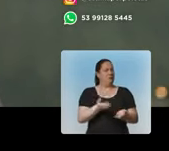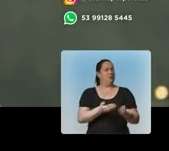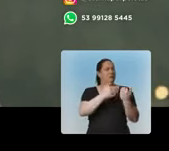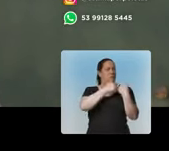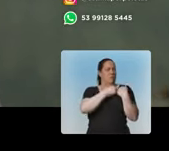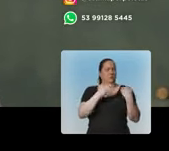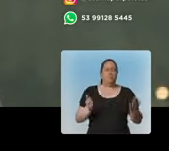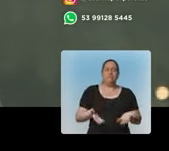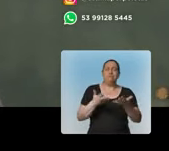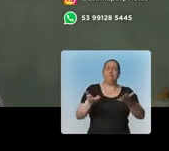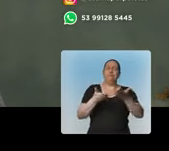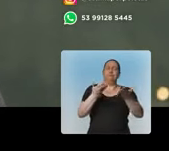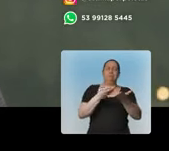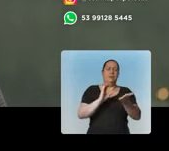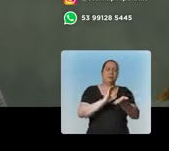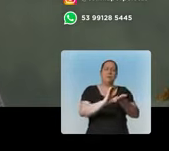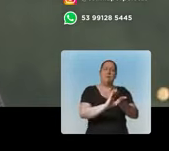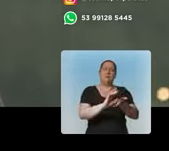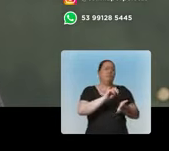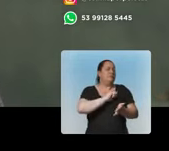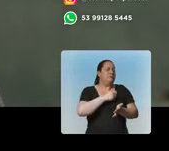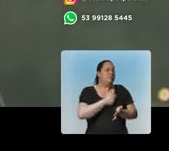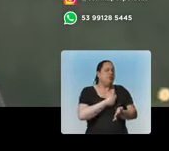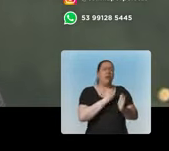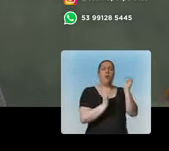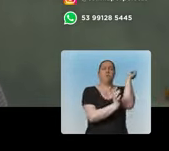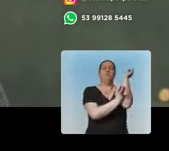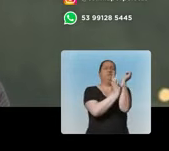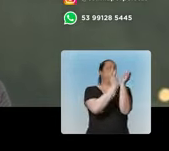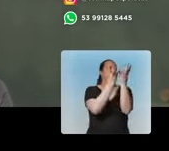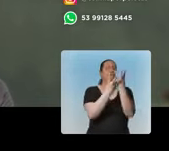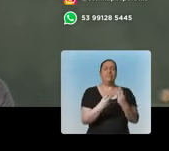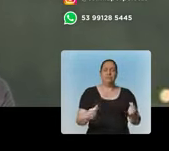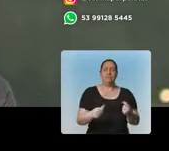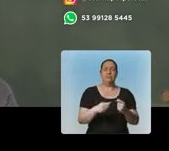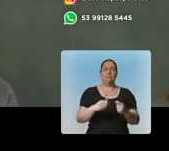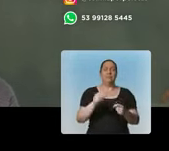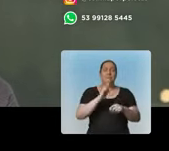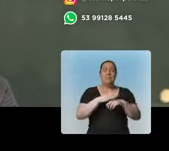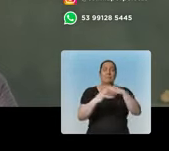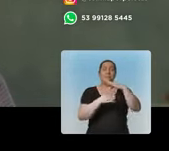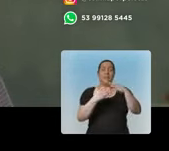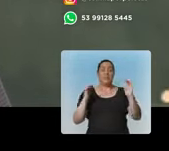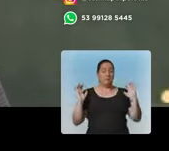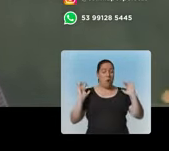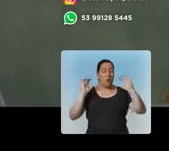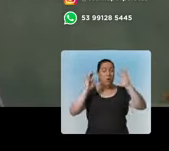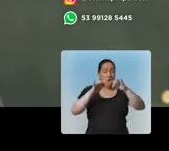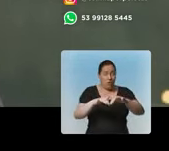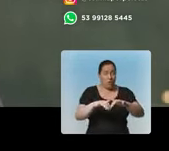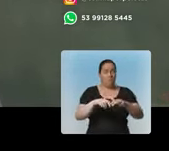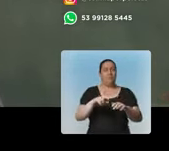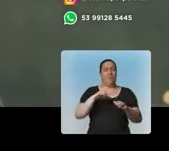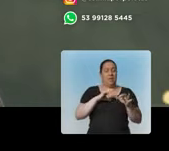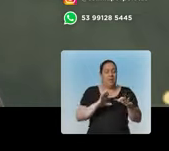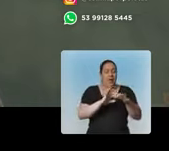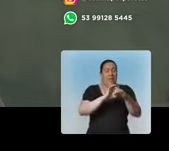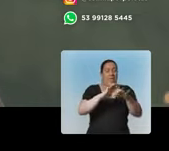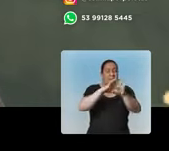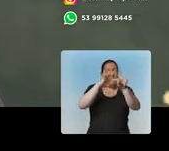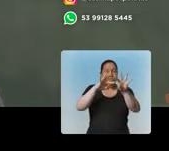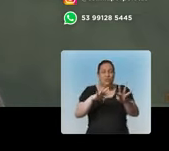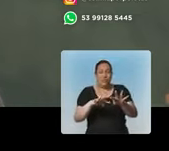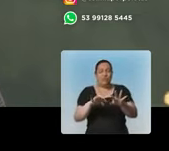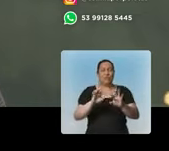séria e responsável de incentivos. Com benefícios fiscais, desburocratização, para atrair novas empresas. Vou formar uma